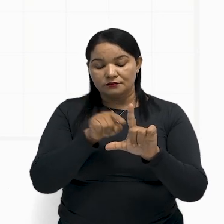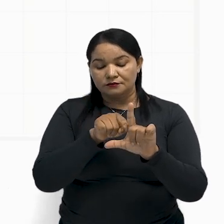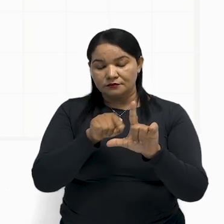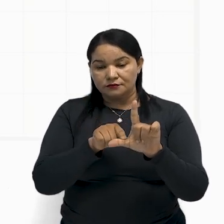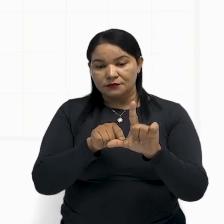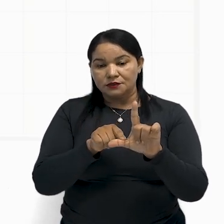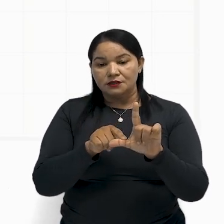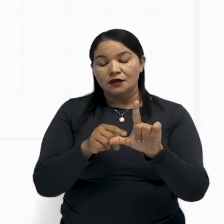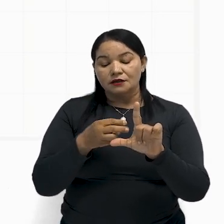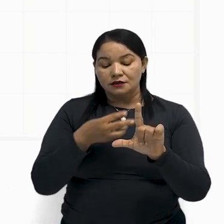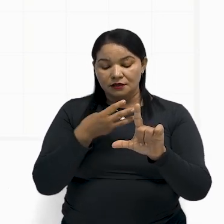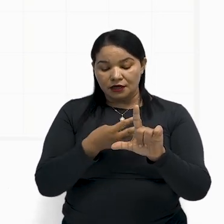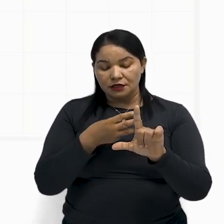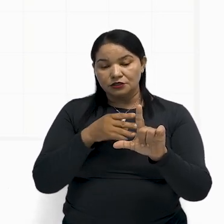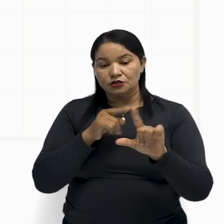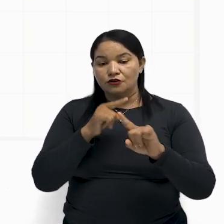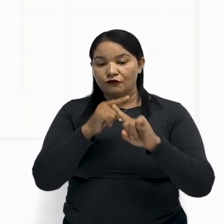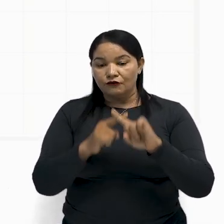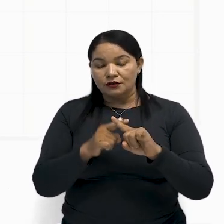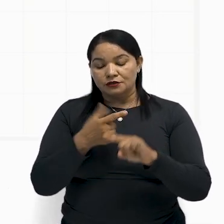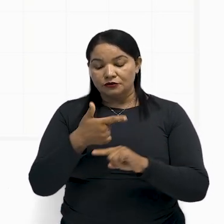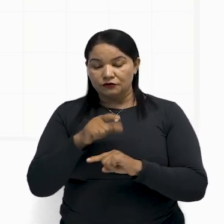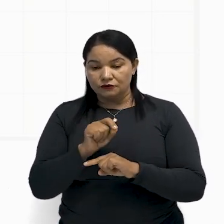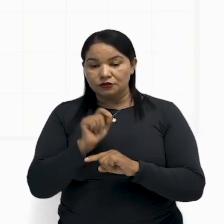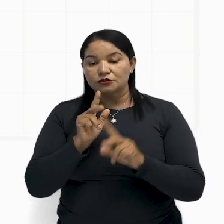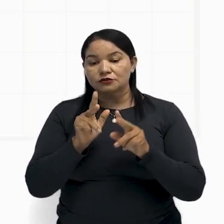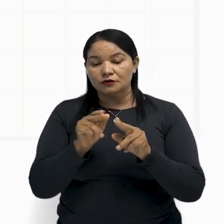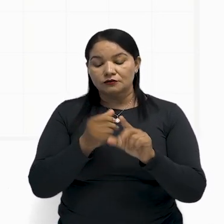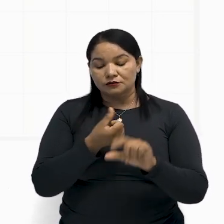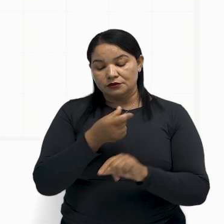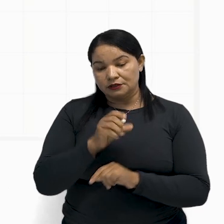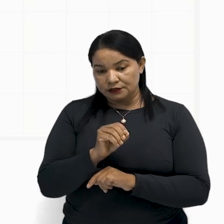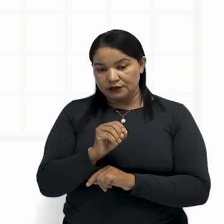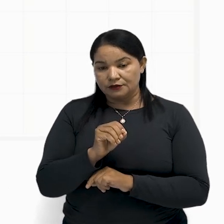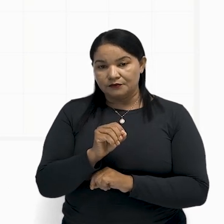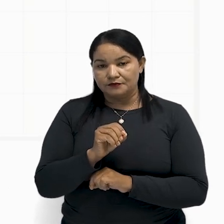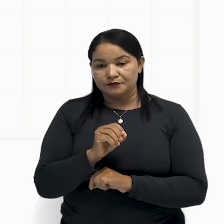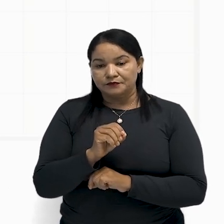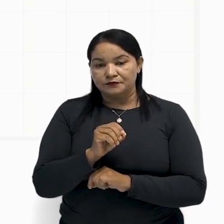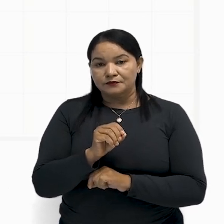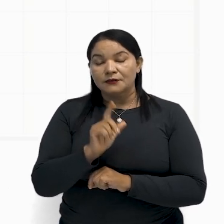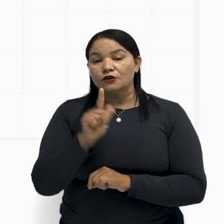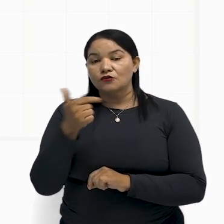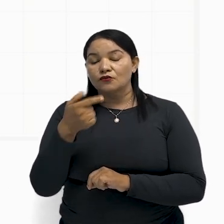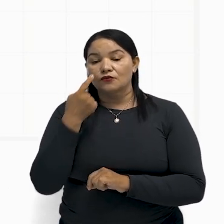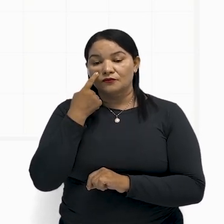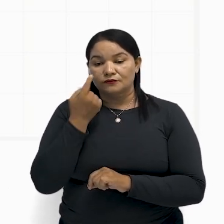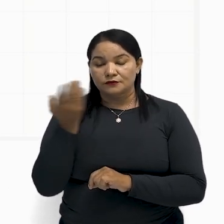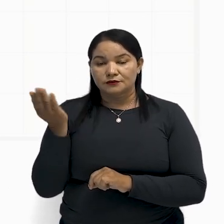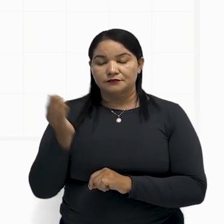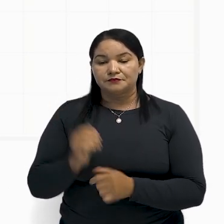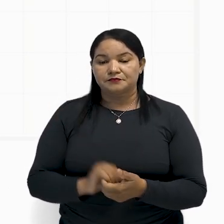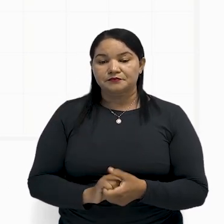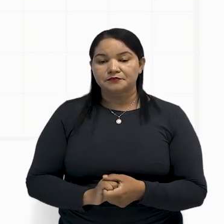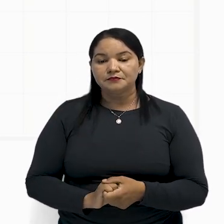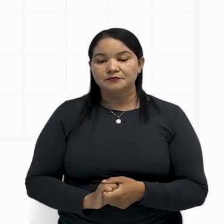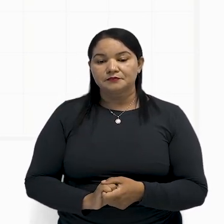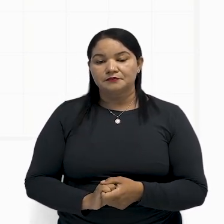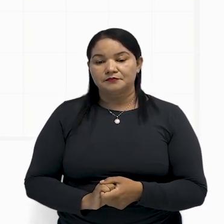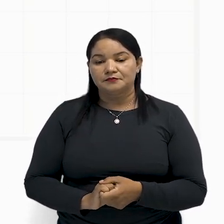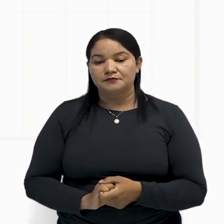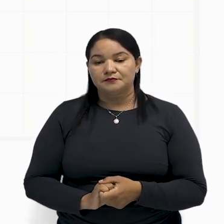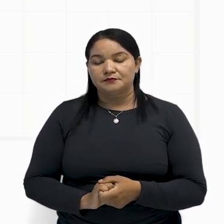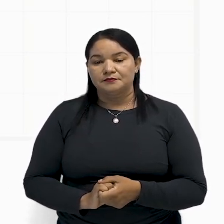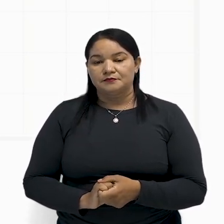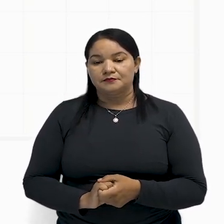vezes 20, que é igual a 60, né? 60 graus. Então, esse outro ângulozinho aqui, ó,